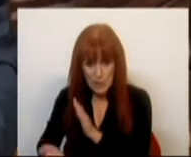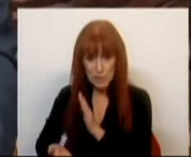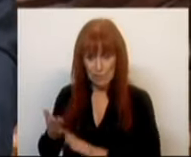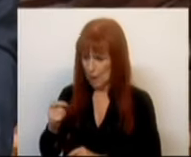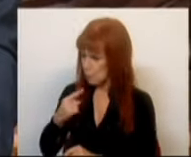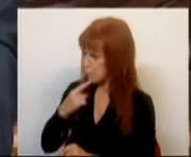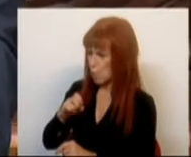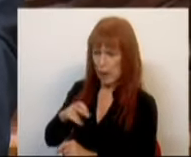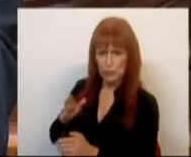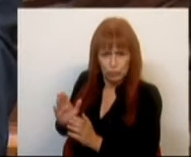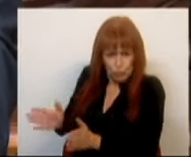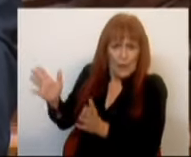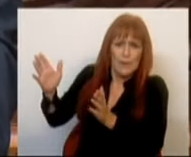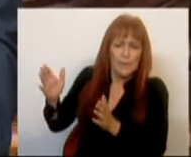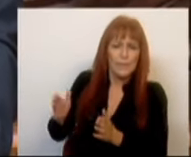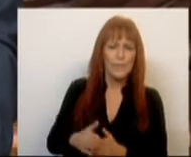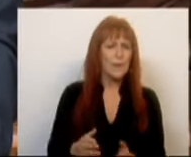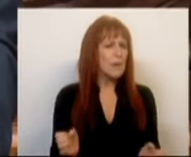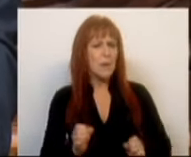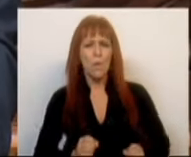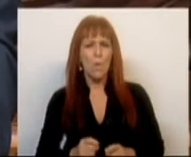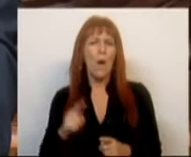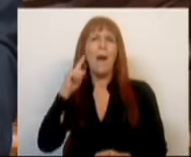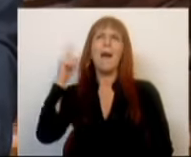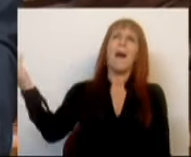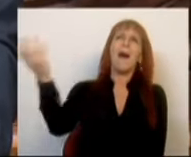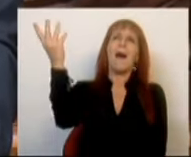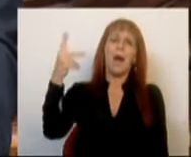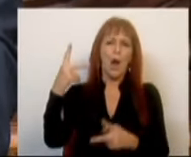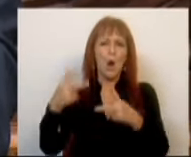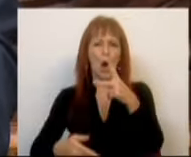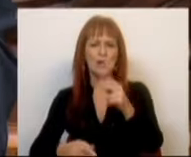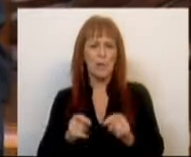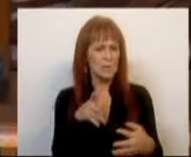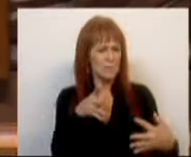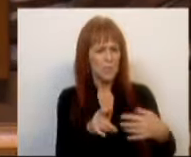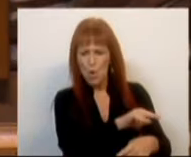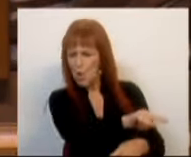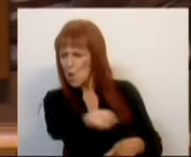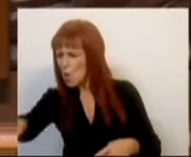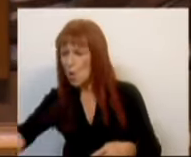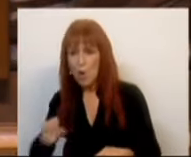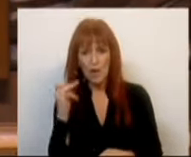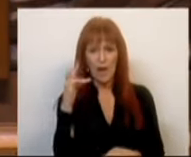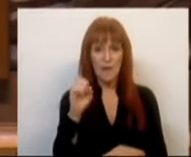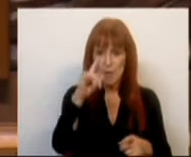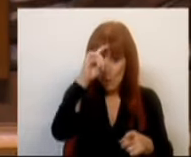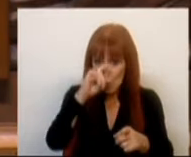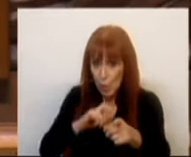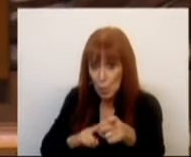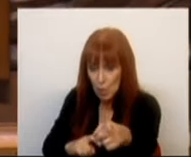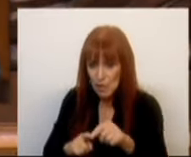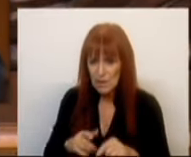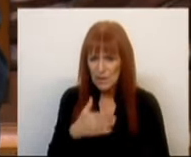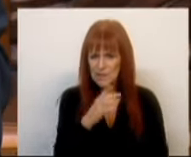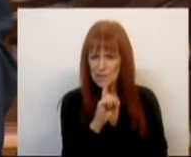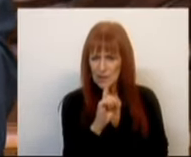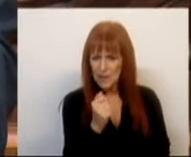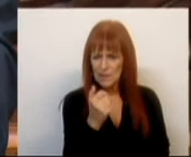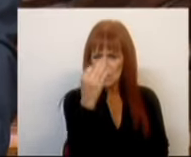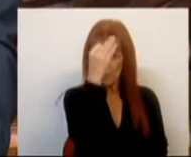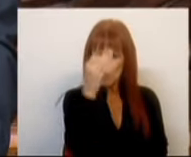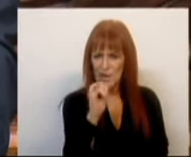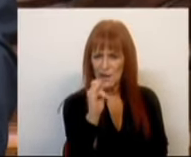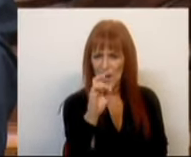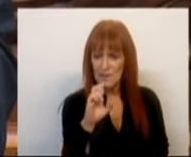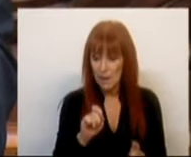extremamente ricos. Não há nenhum virtuosismo em cortar transversalmente o IRC. Recordemos, 65% do IRC